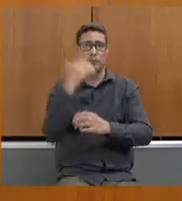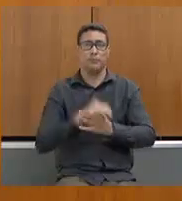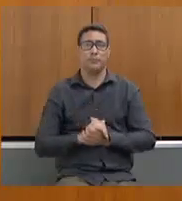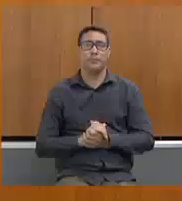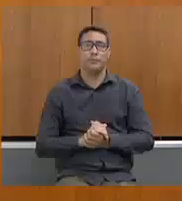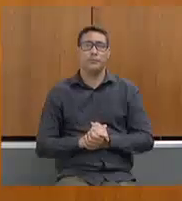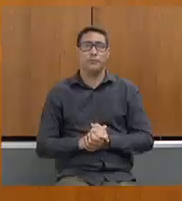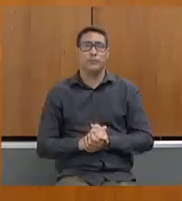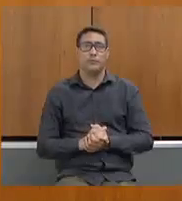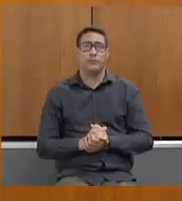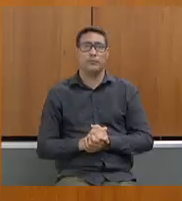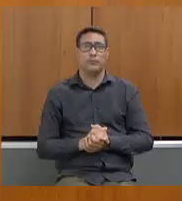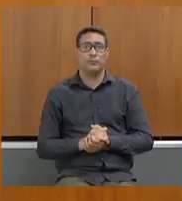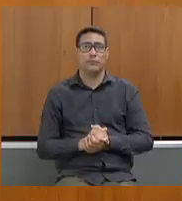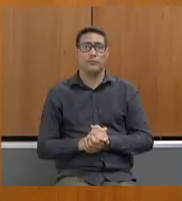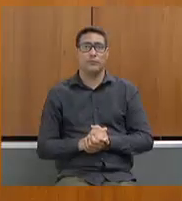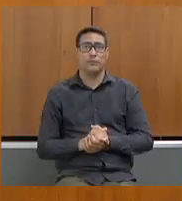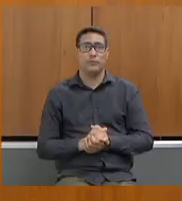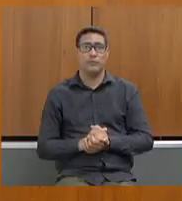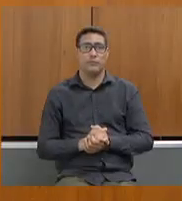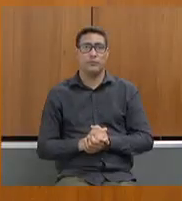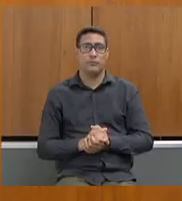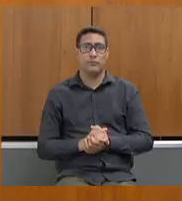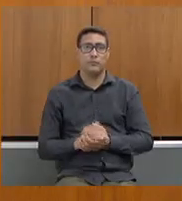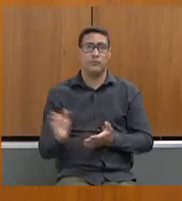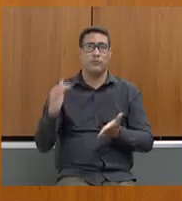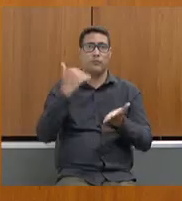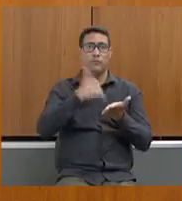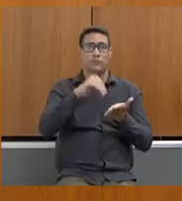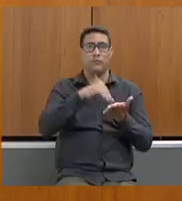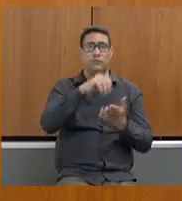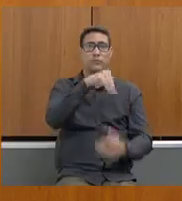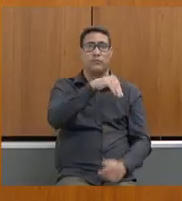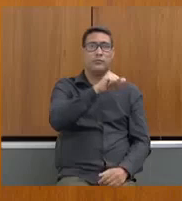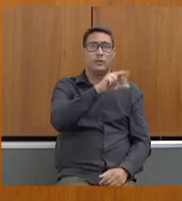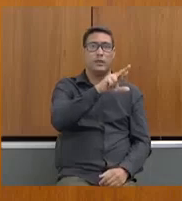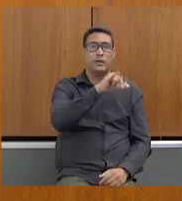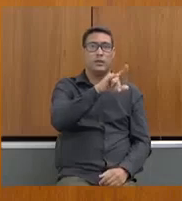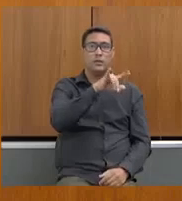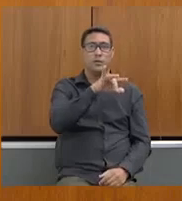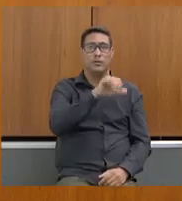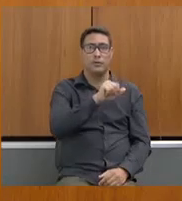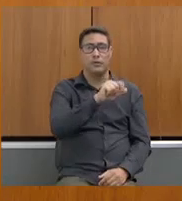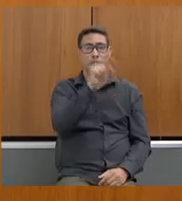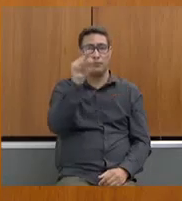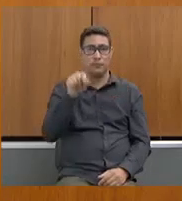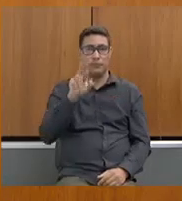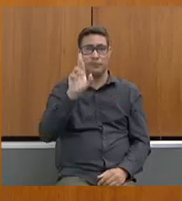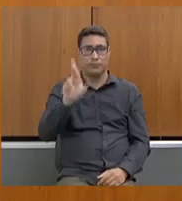Uma palavra, secretária Marília, para as considerações.